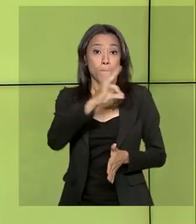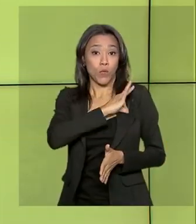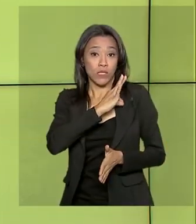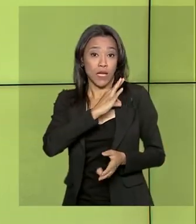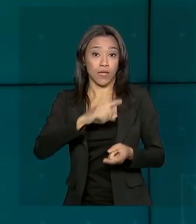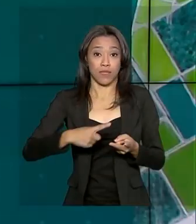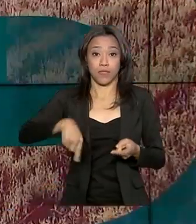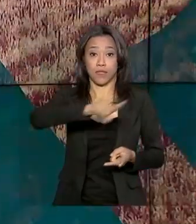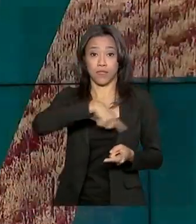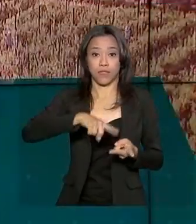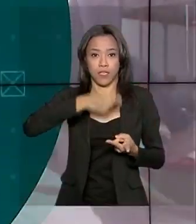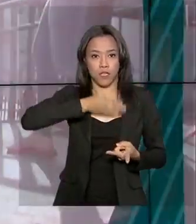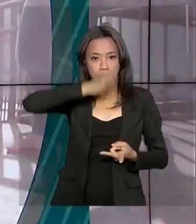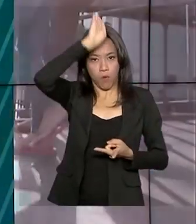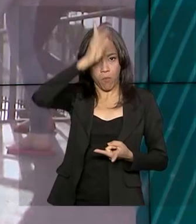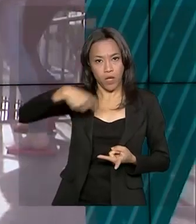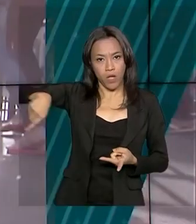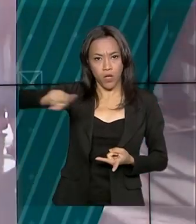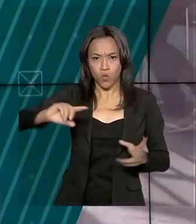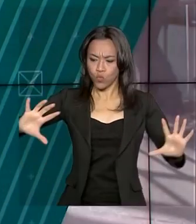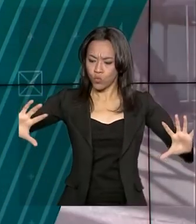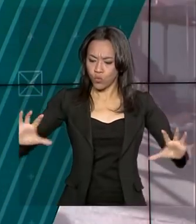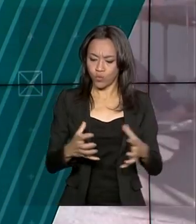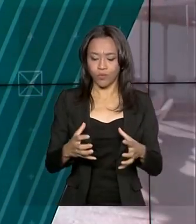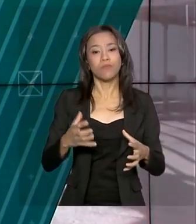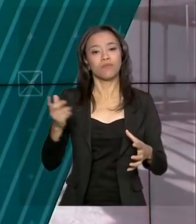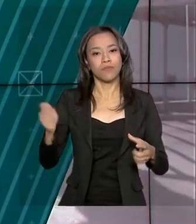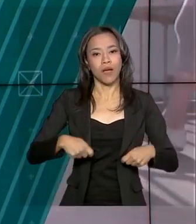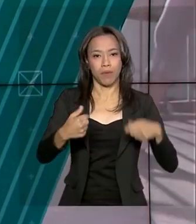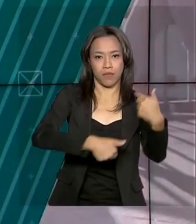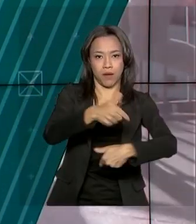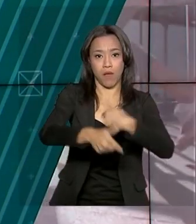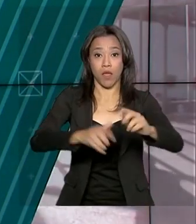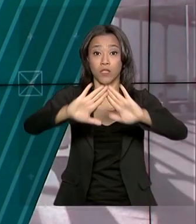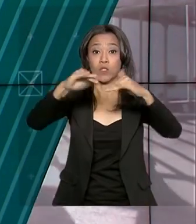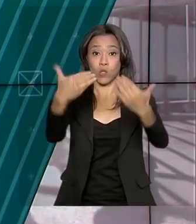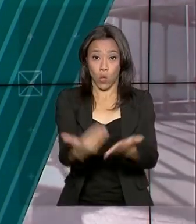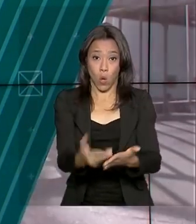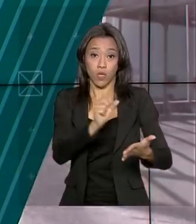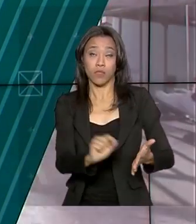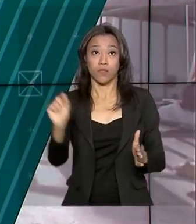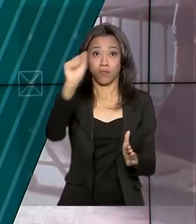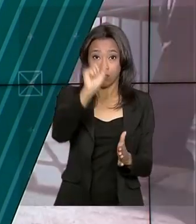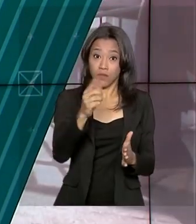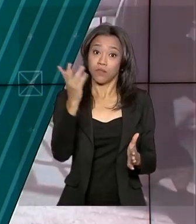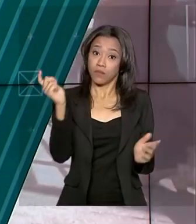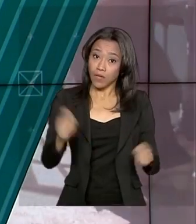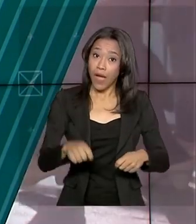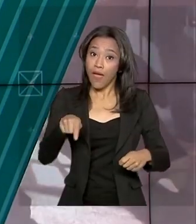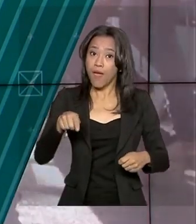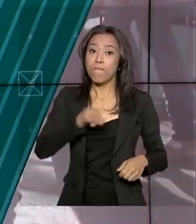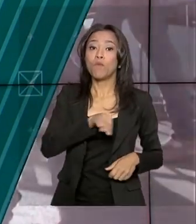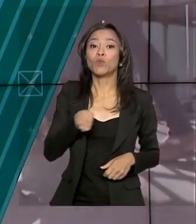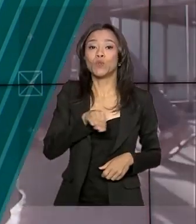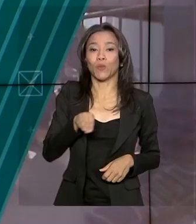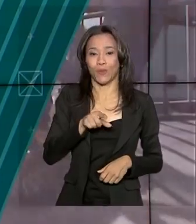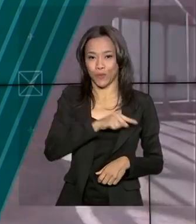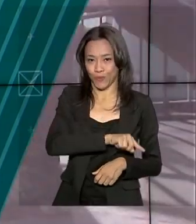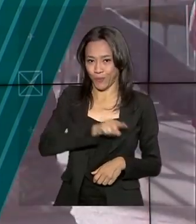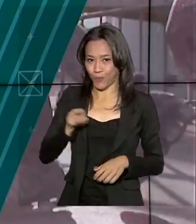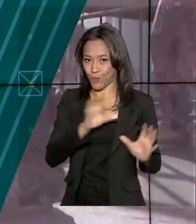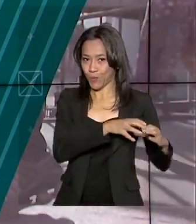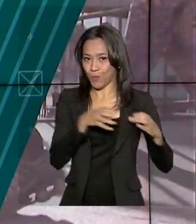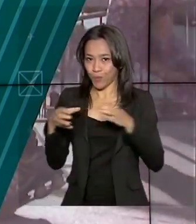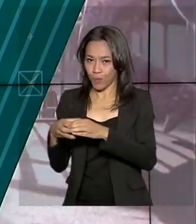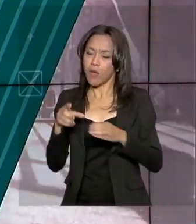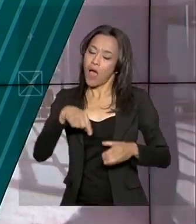bombeiros militares já podem trabalhar junto com os professores nas escolas cívico-militares. Eles atuam como monitores. Nossa equipe